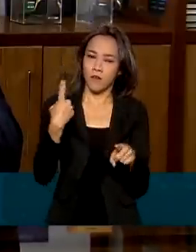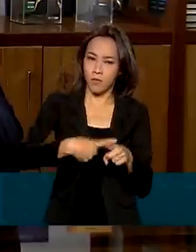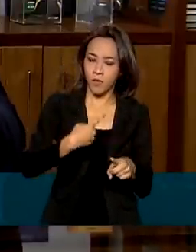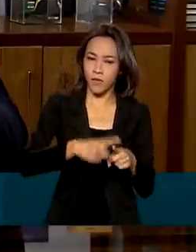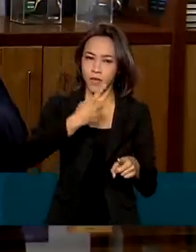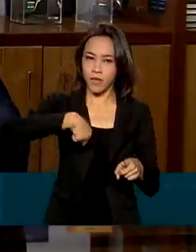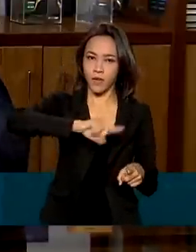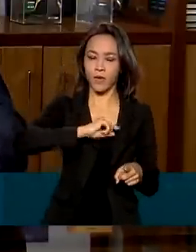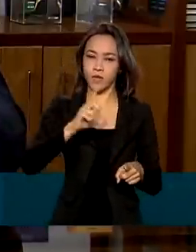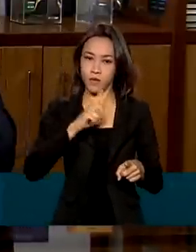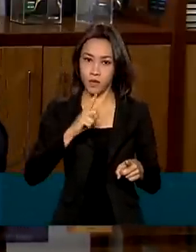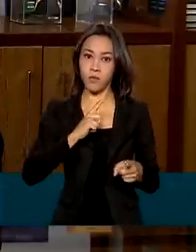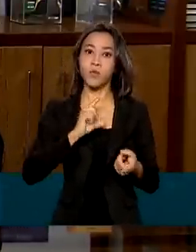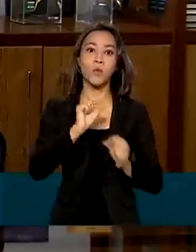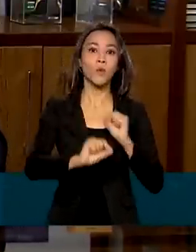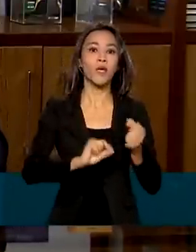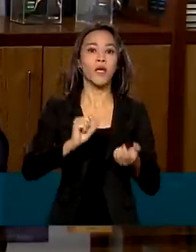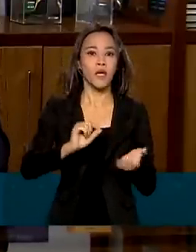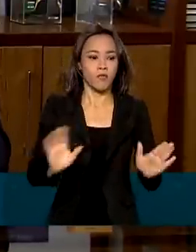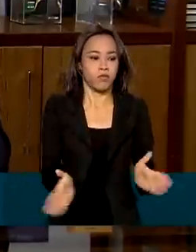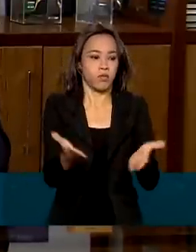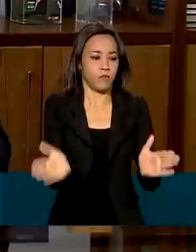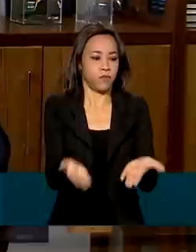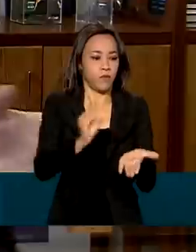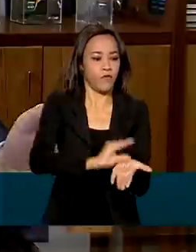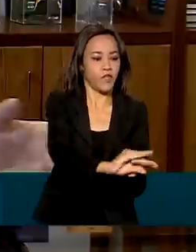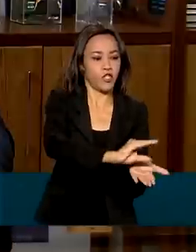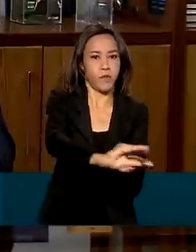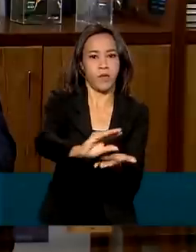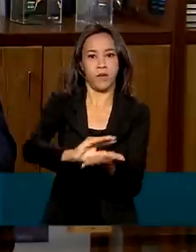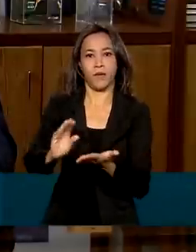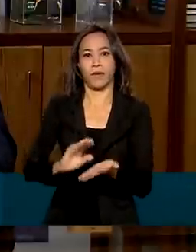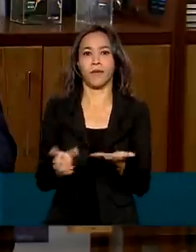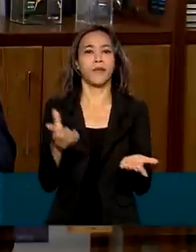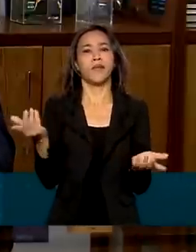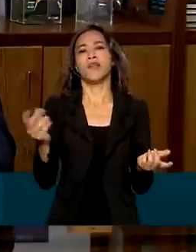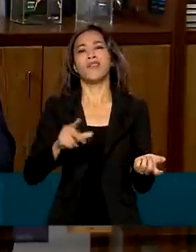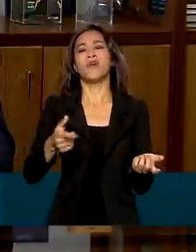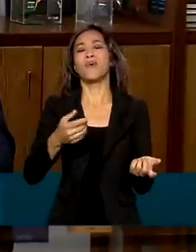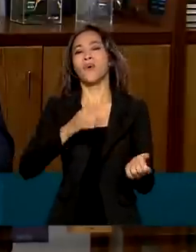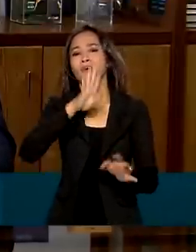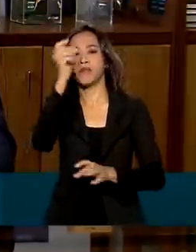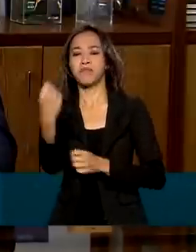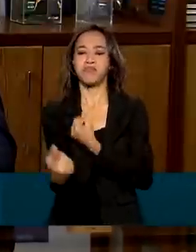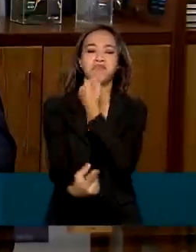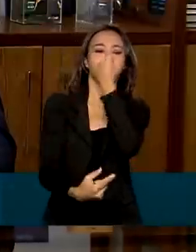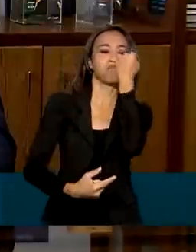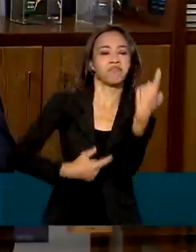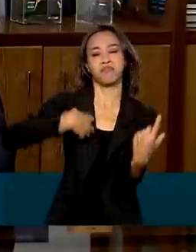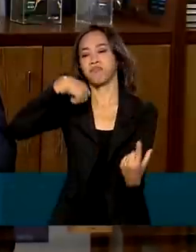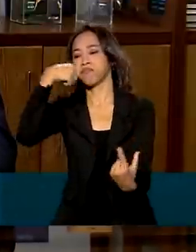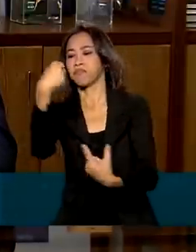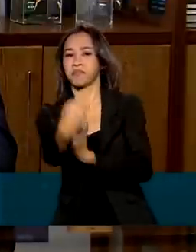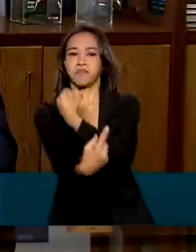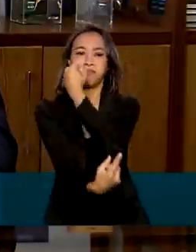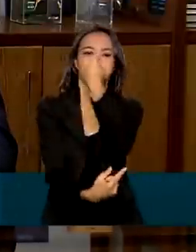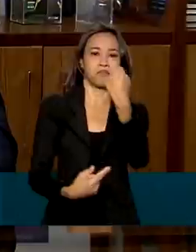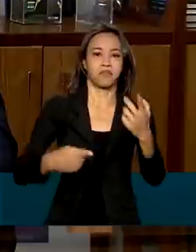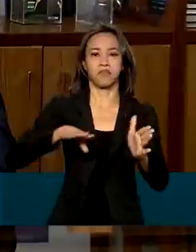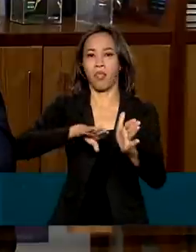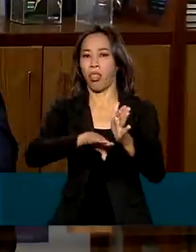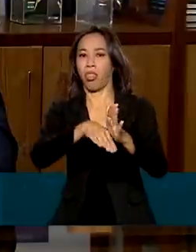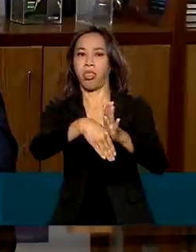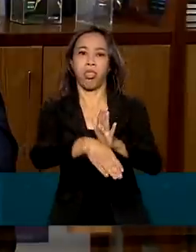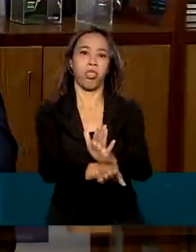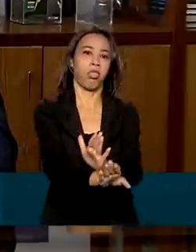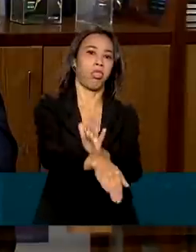crescemos com investimento produtivo e não com um voo de galinha, como às vezes acontecia, que crescia e depois decrescia. Agora o Brasil